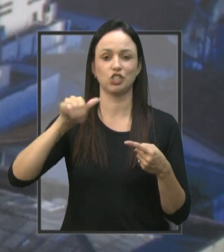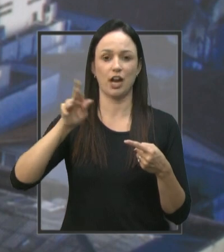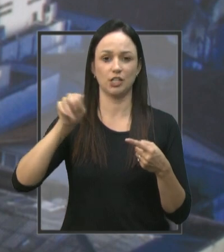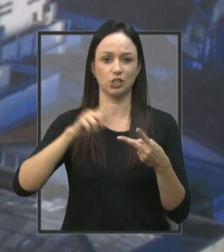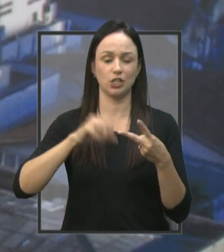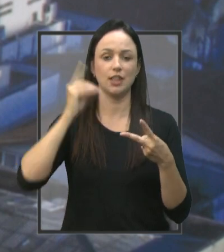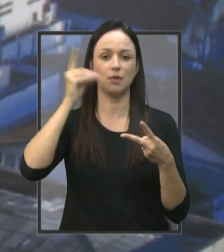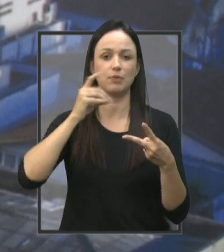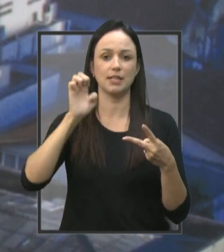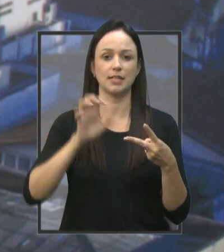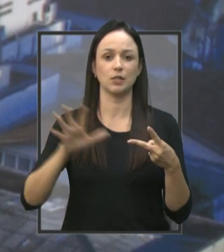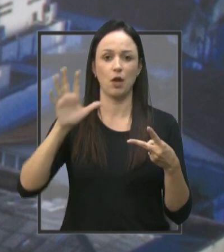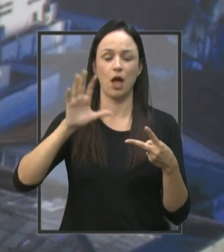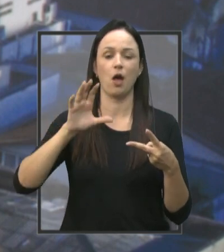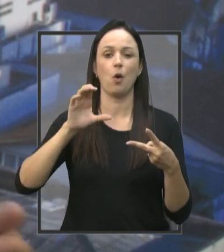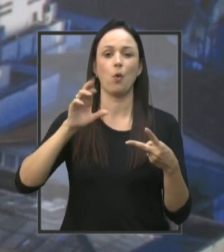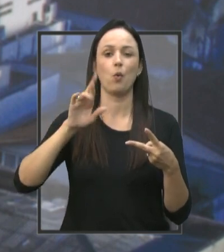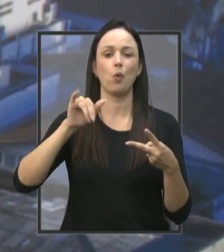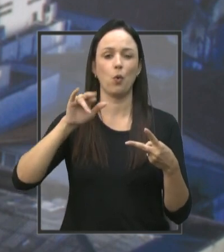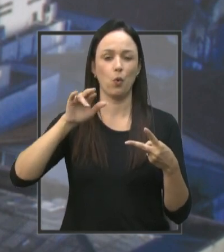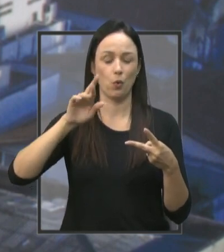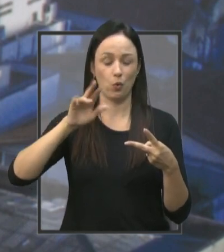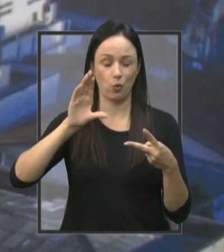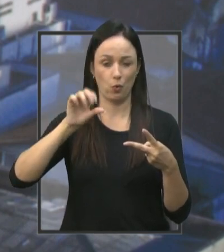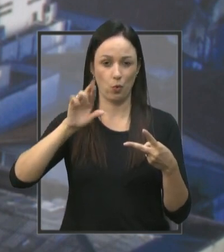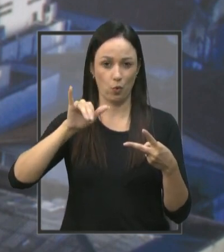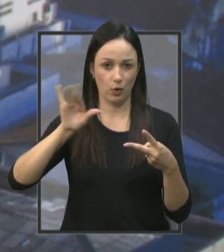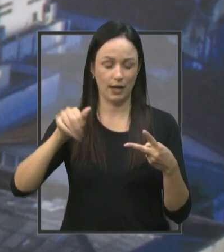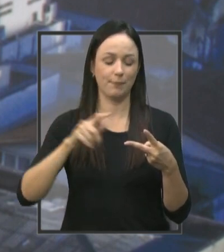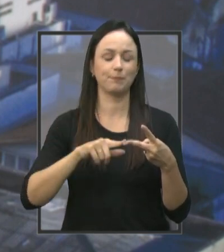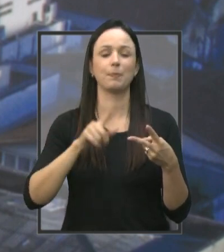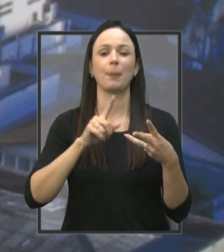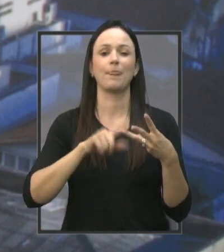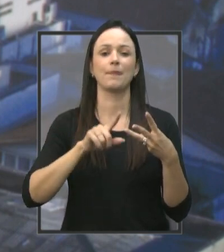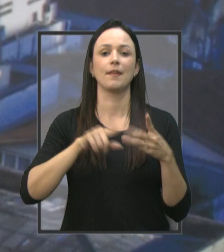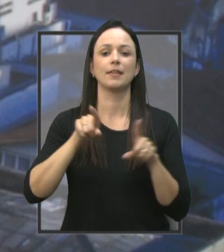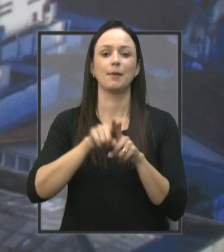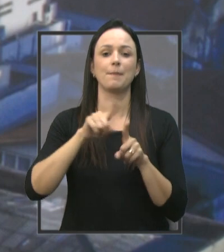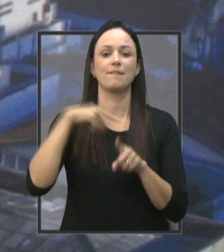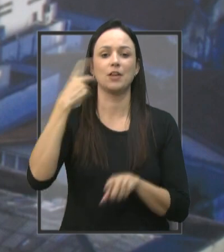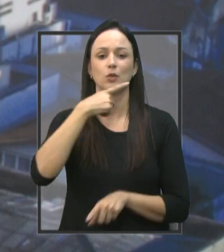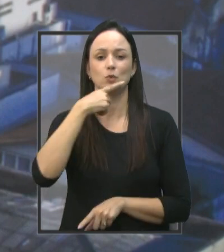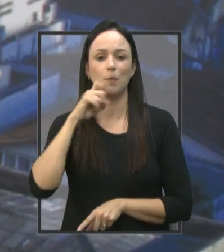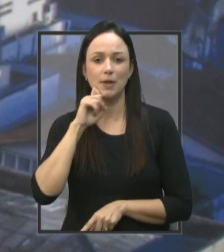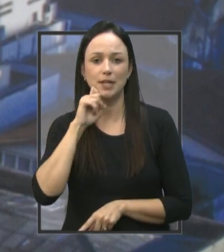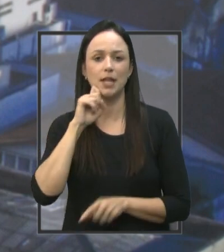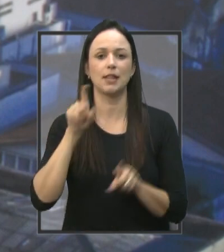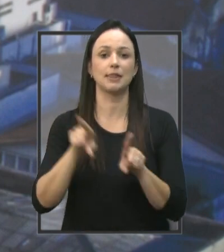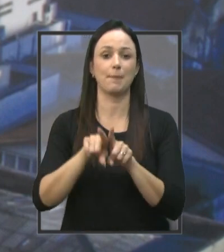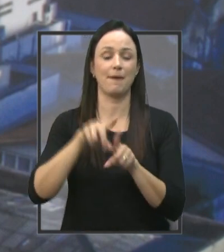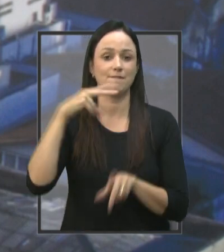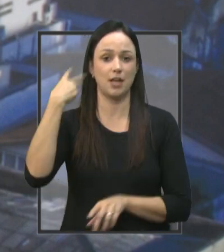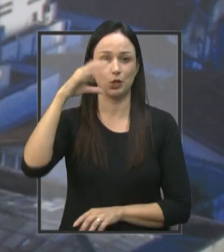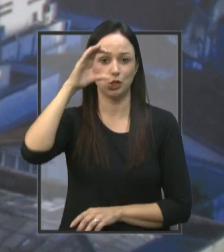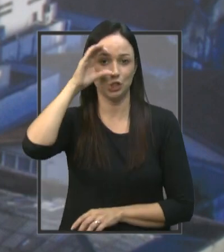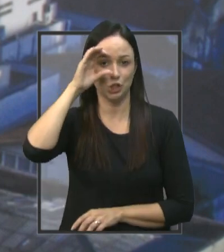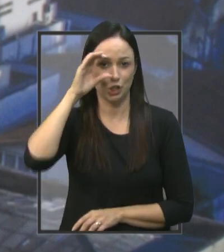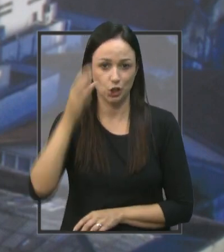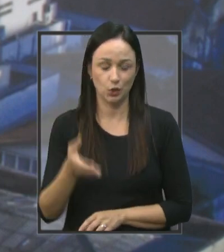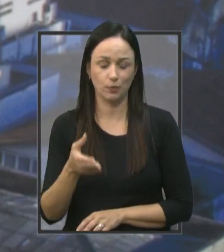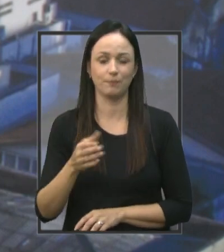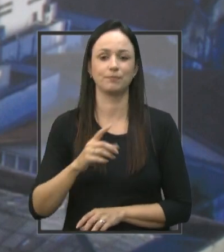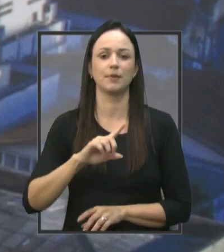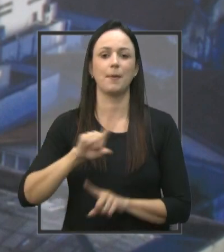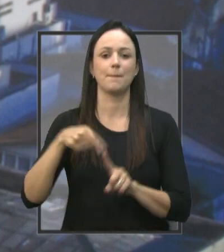Fernando Cury Com o vereador João Brandão Com o vereador Chico Quevedo E mais a